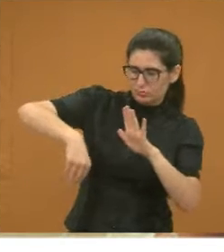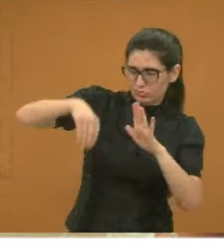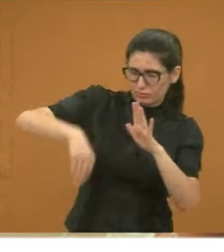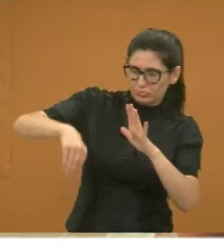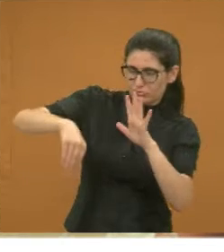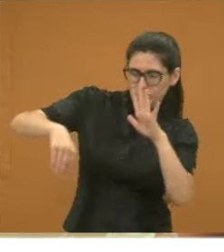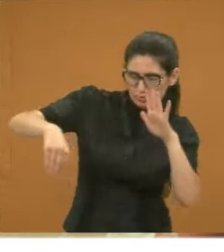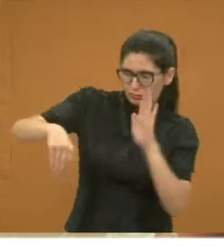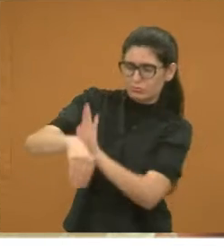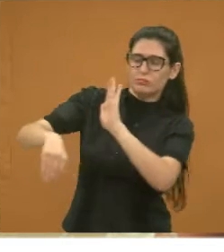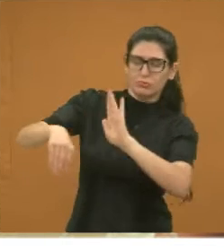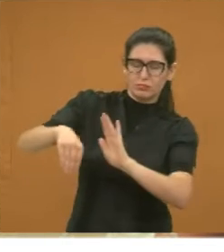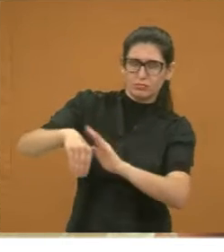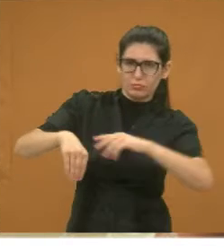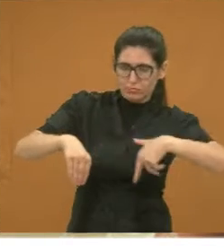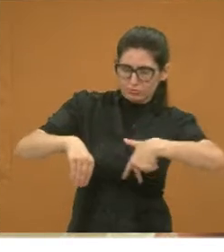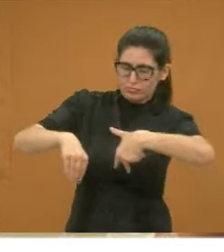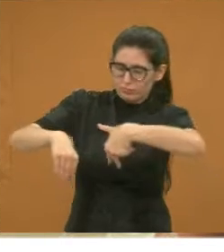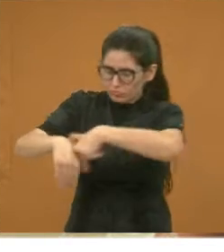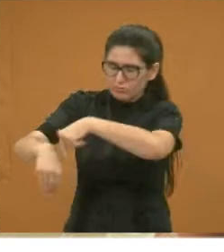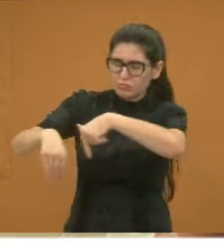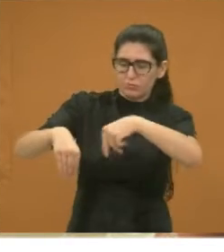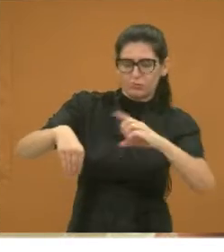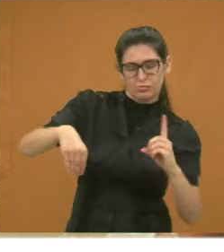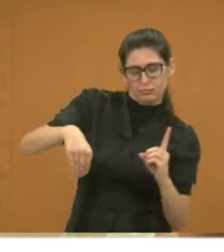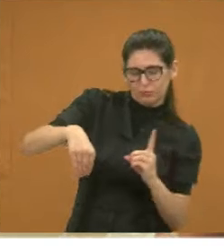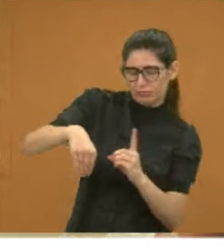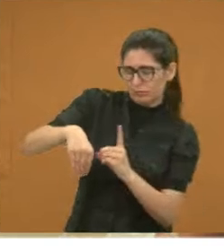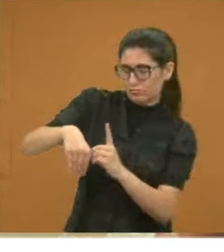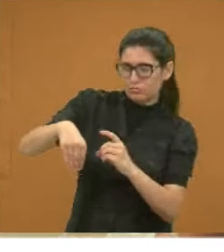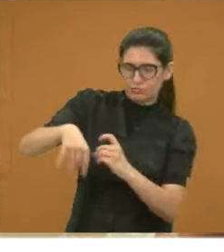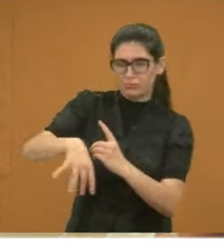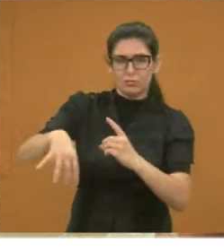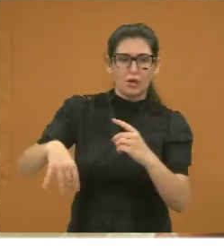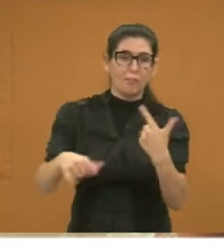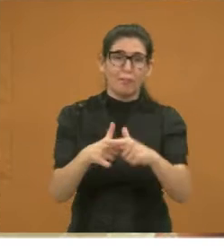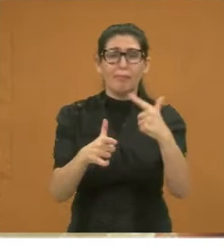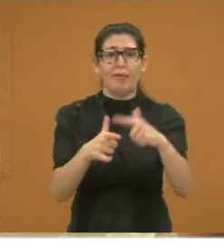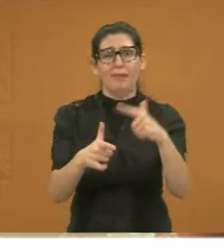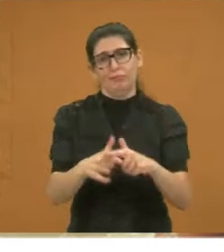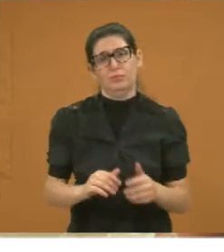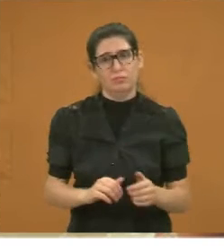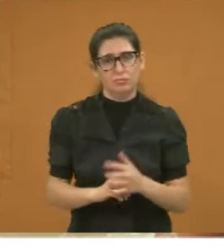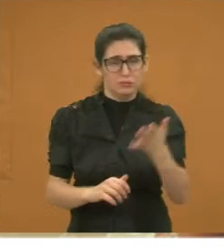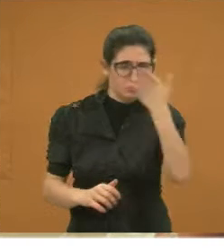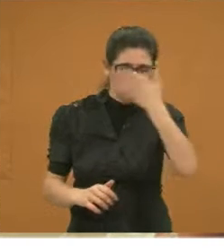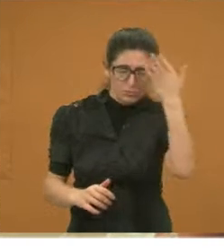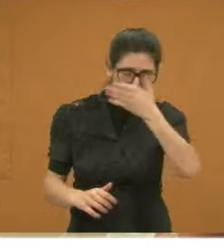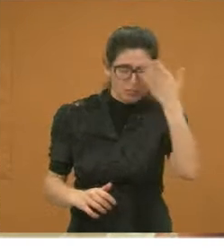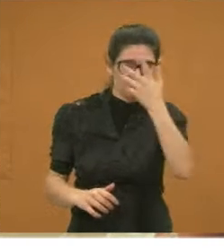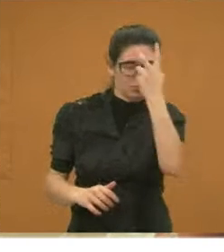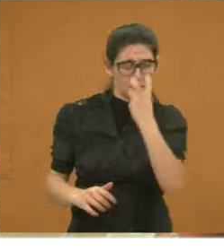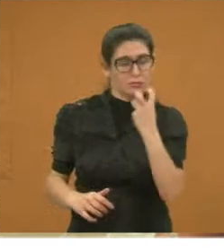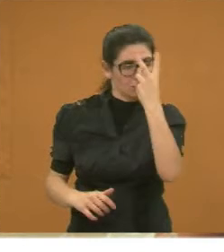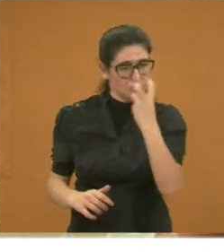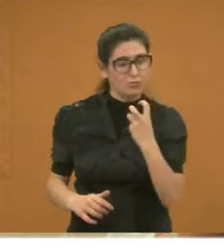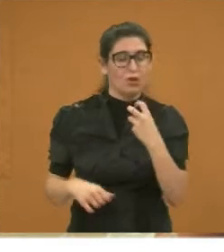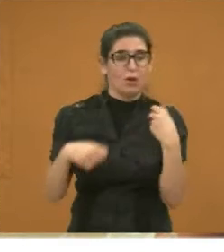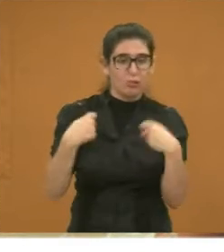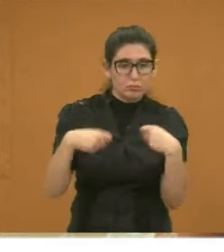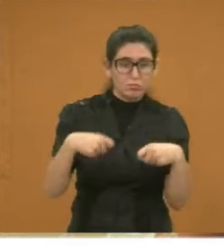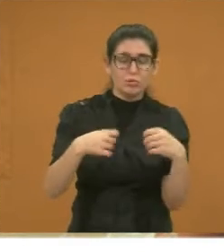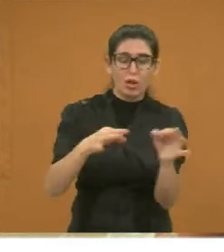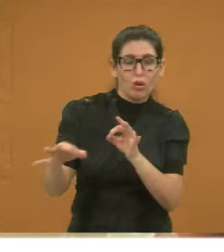colocou aqui lá, tem mais problema do que tem problema visual. Pelo amor de Deus. Quem for, devia ter, pelo menos,